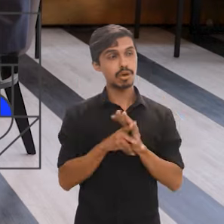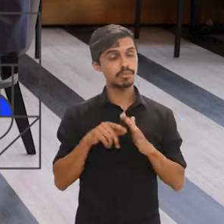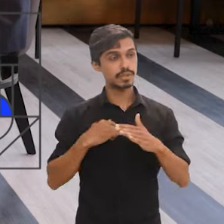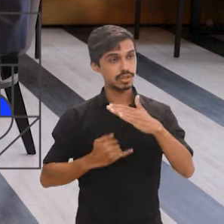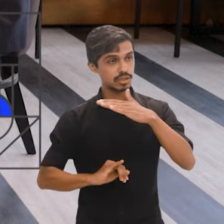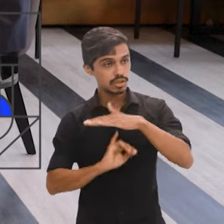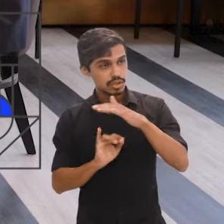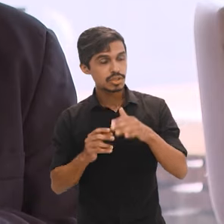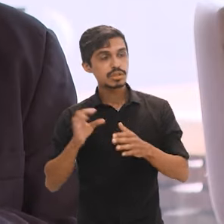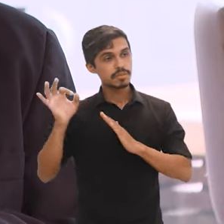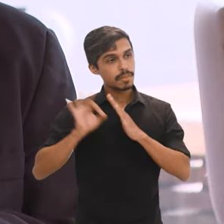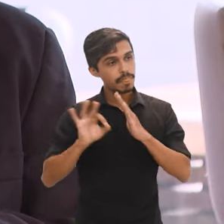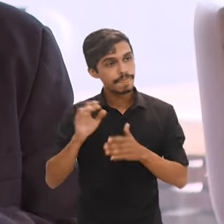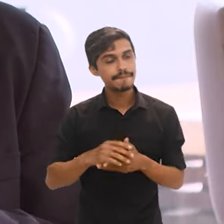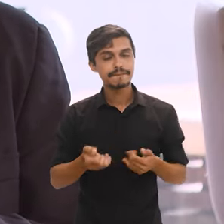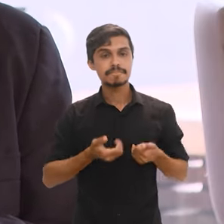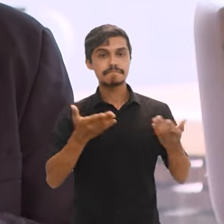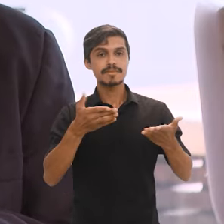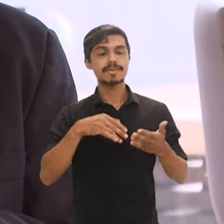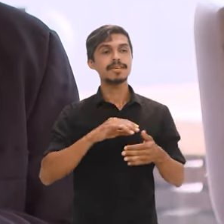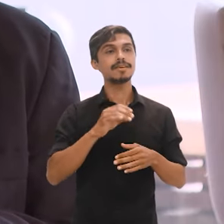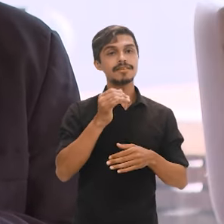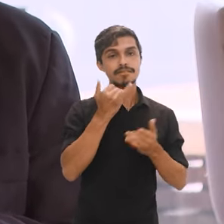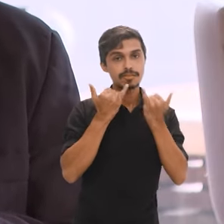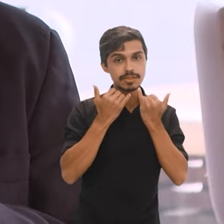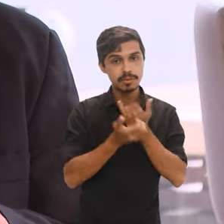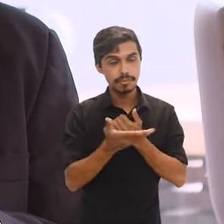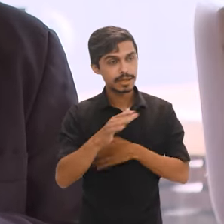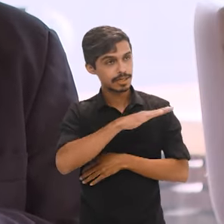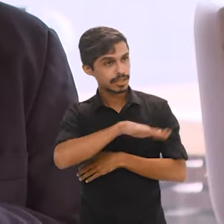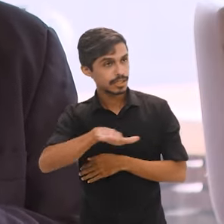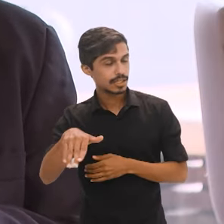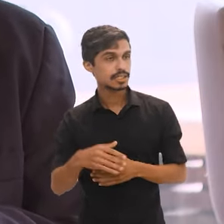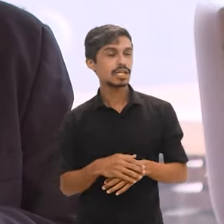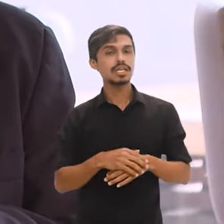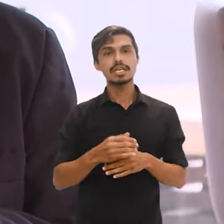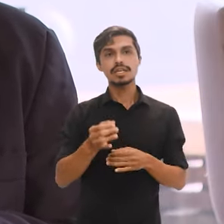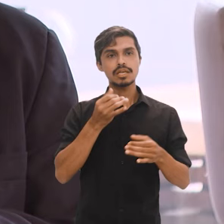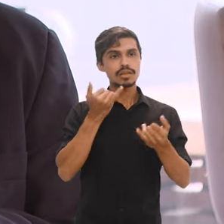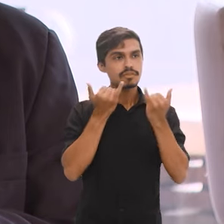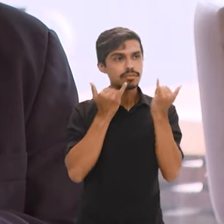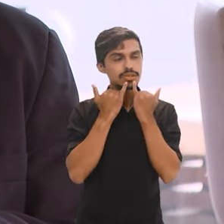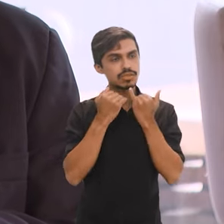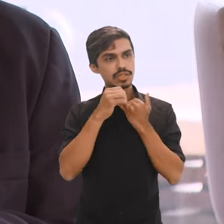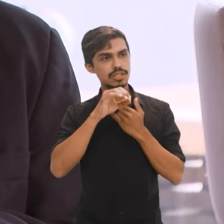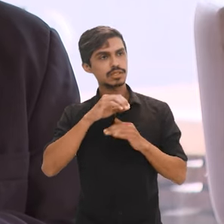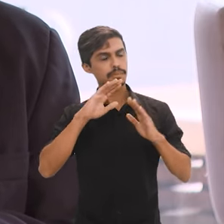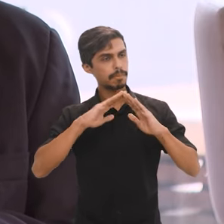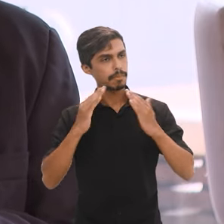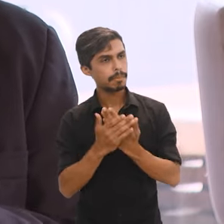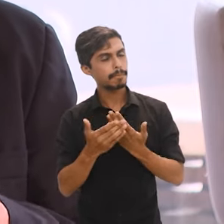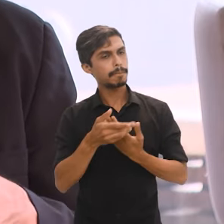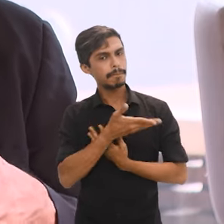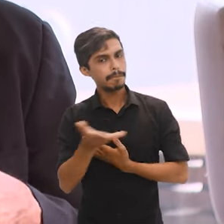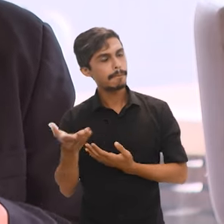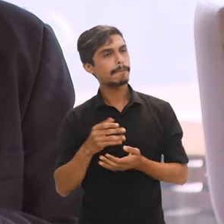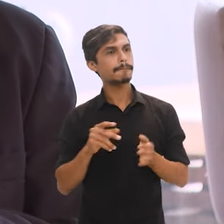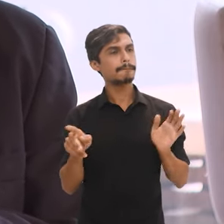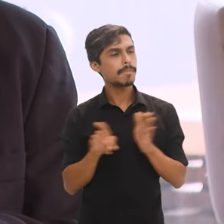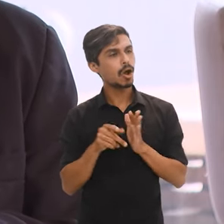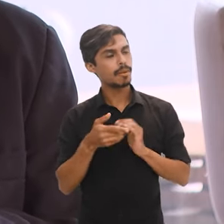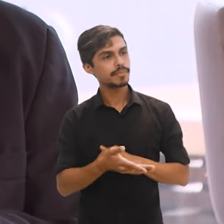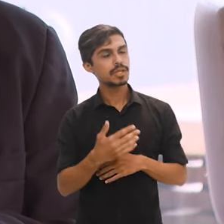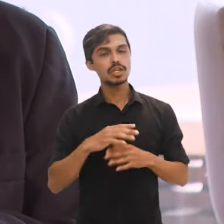instituição, de oferecer informações às crianças com dados escolares, por exemplo, mas a toda